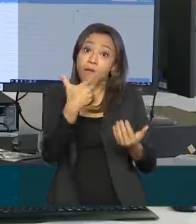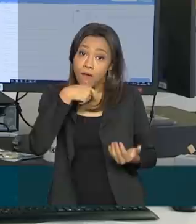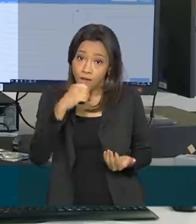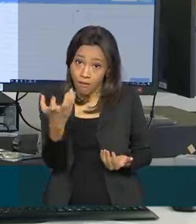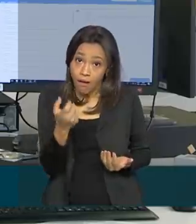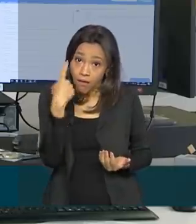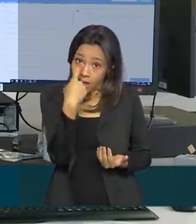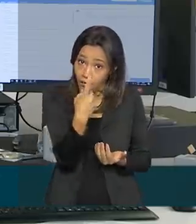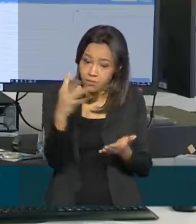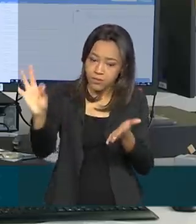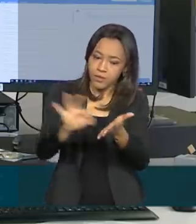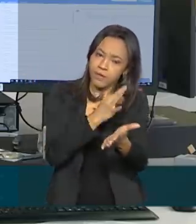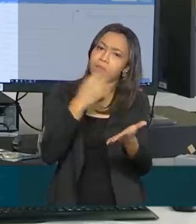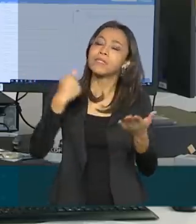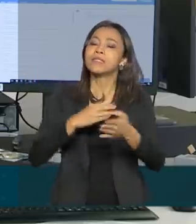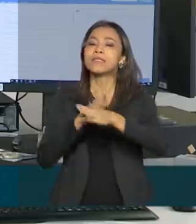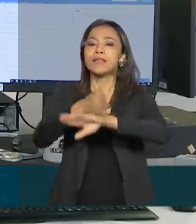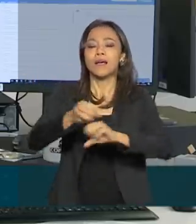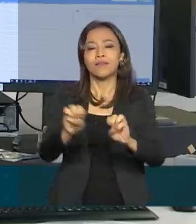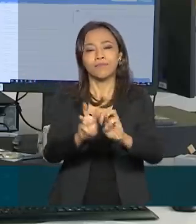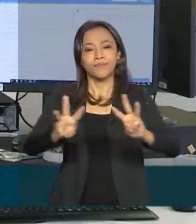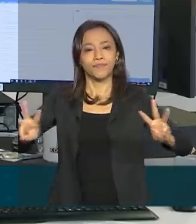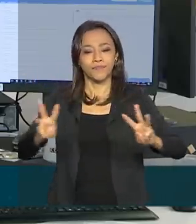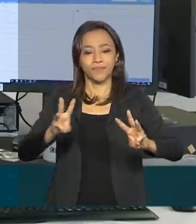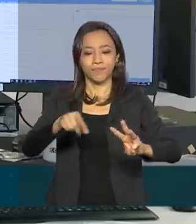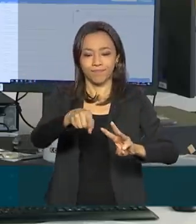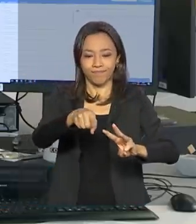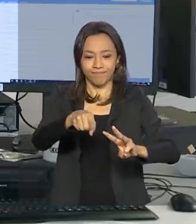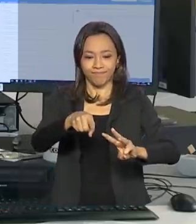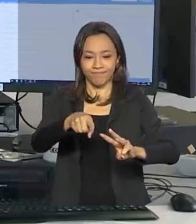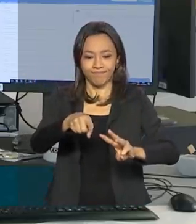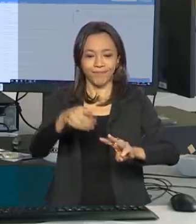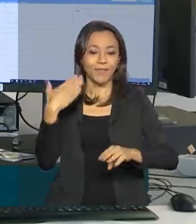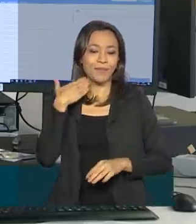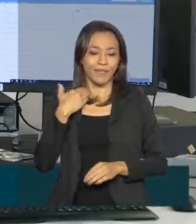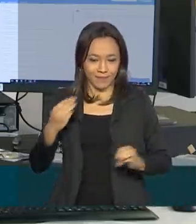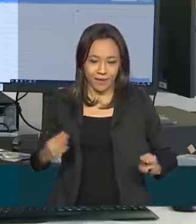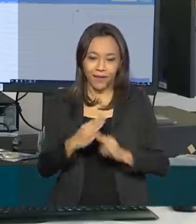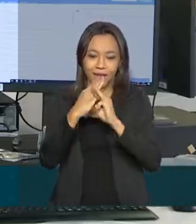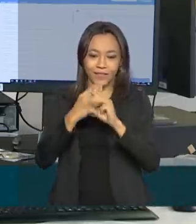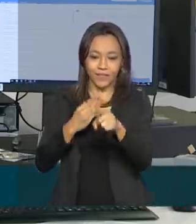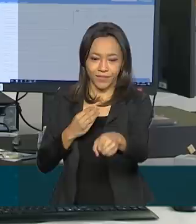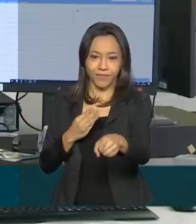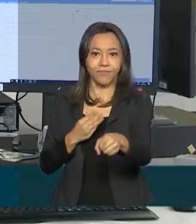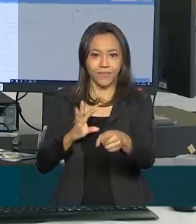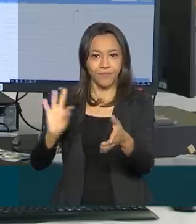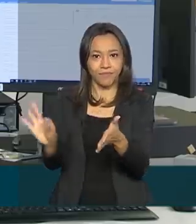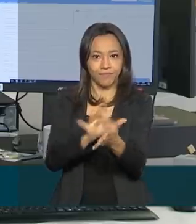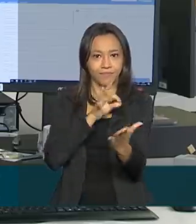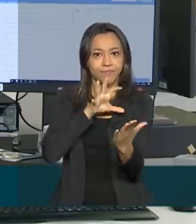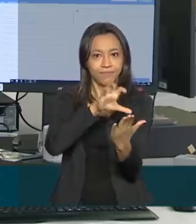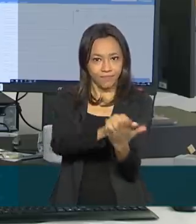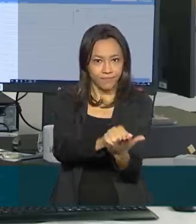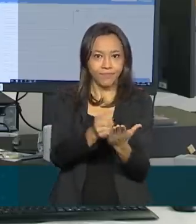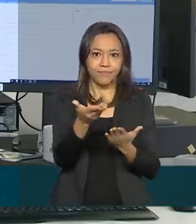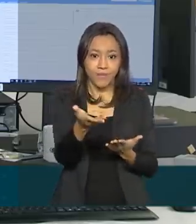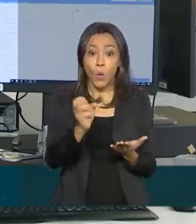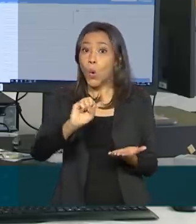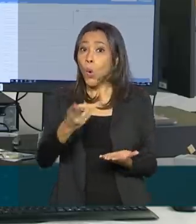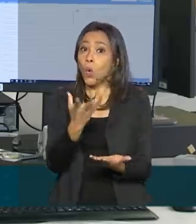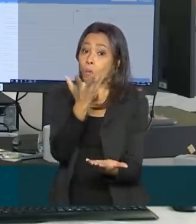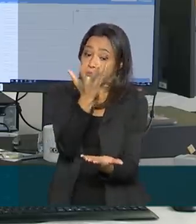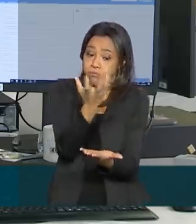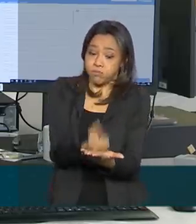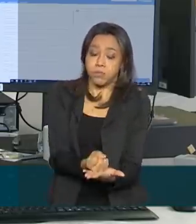deve entrar no site da Caixa no endereço auxílio.caixa.gov.br ou baixar o